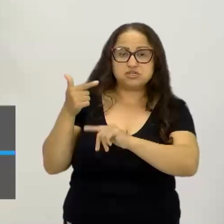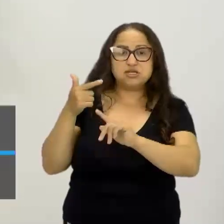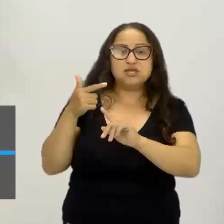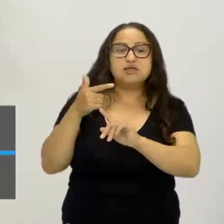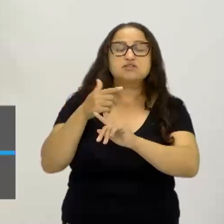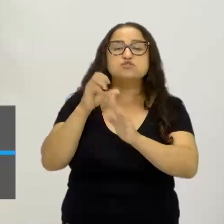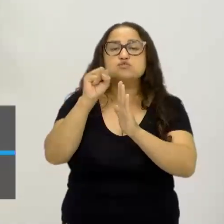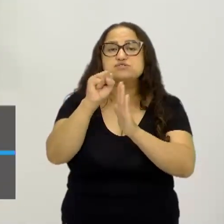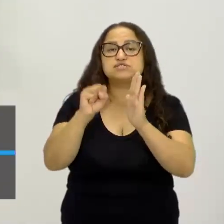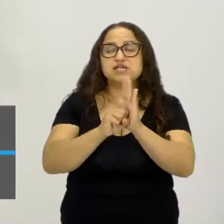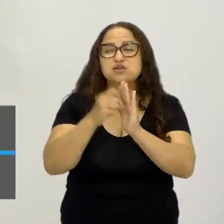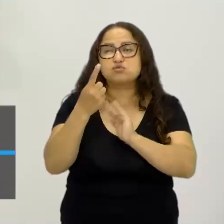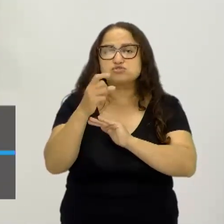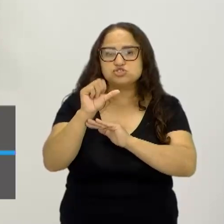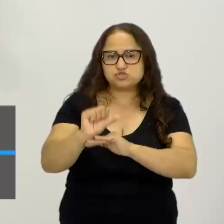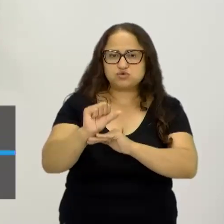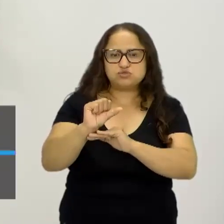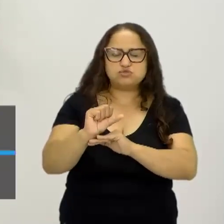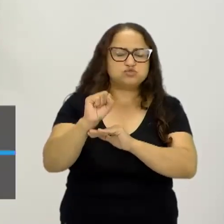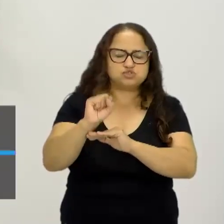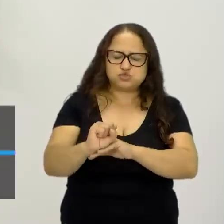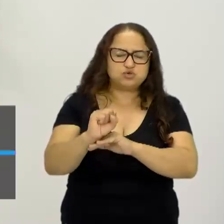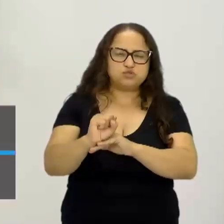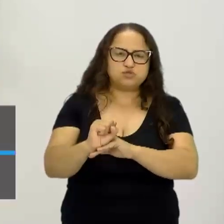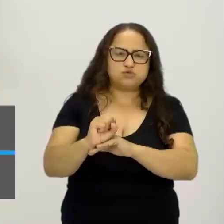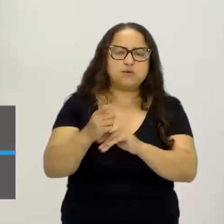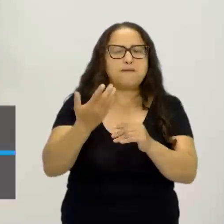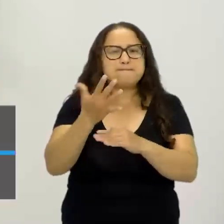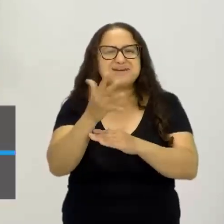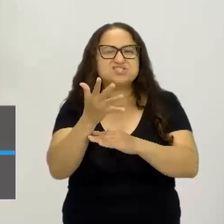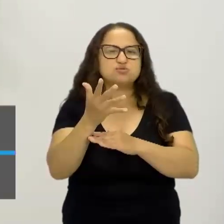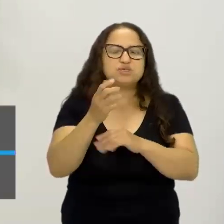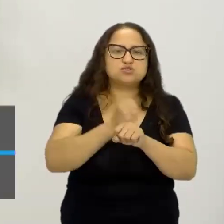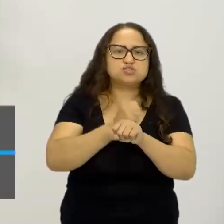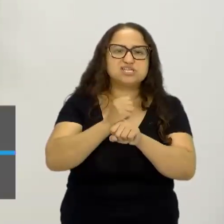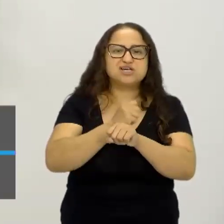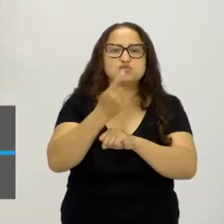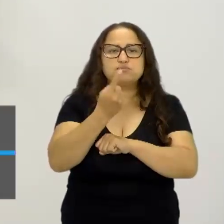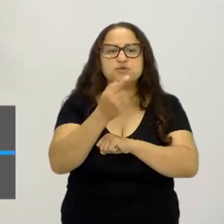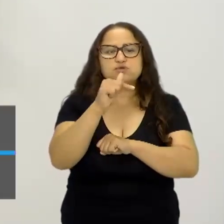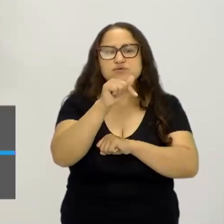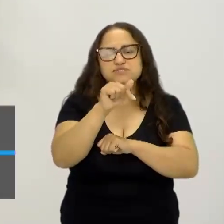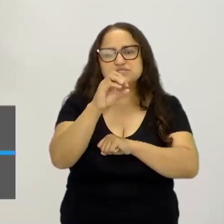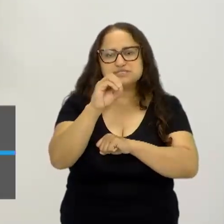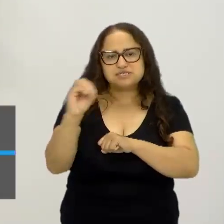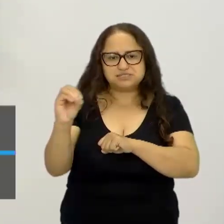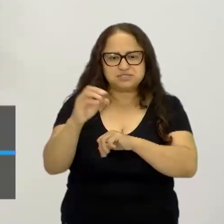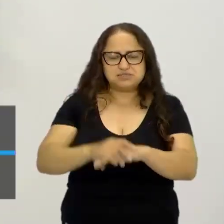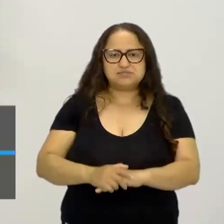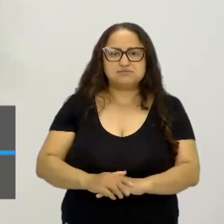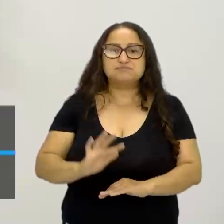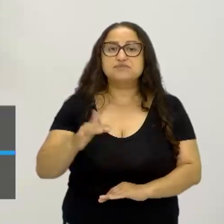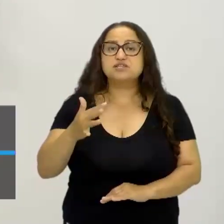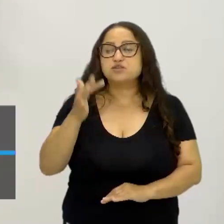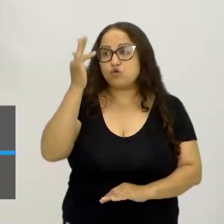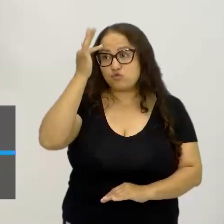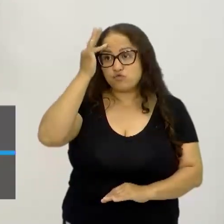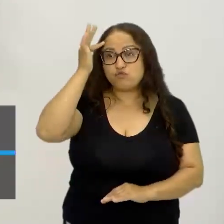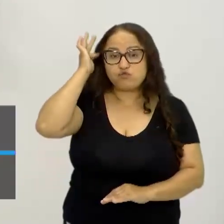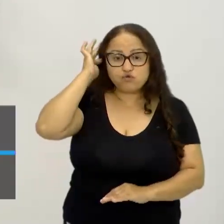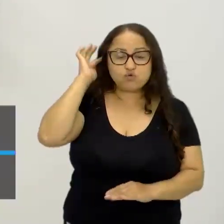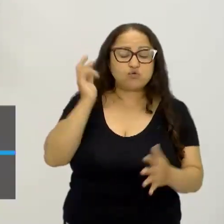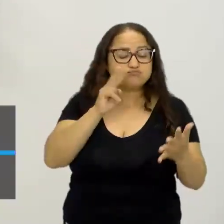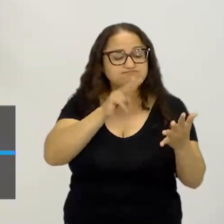XVIII. Então, anos 1700, na França. E o Foucault, lendo as leis do país,